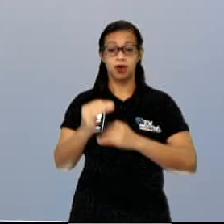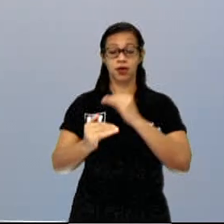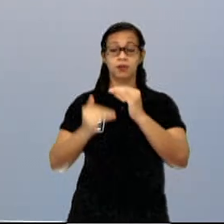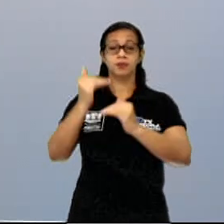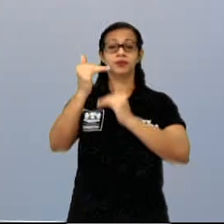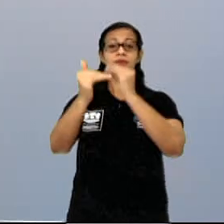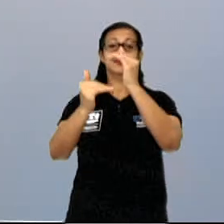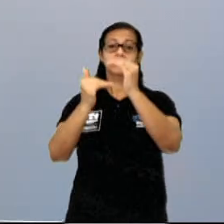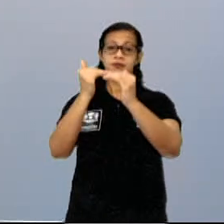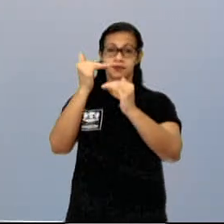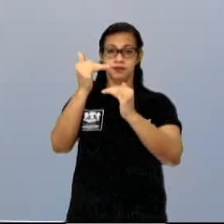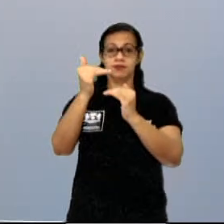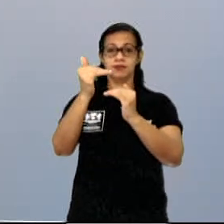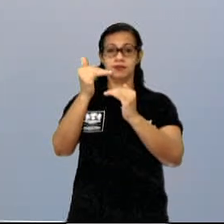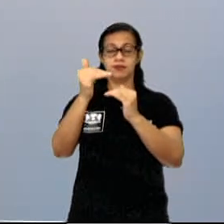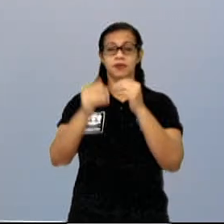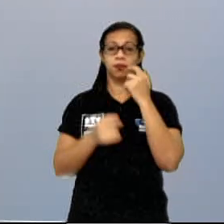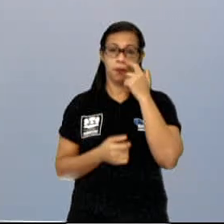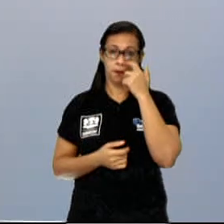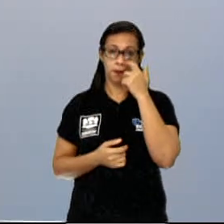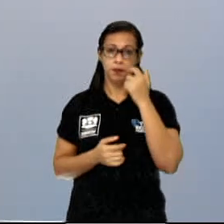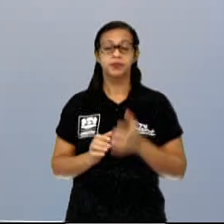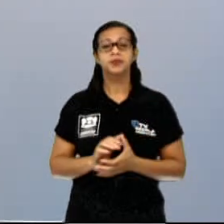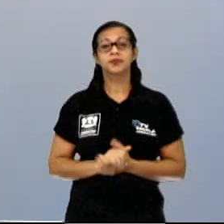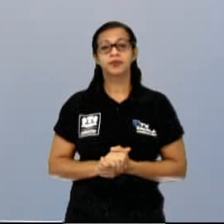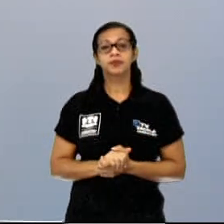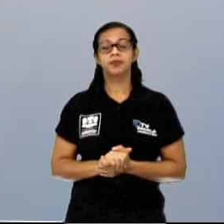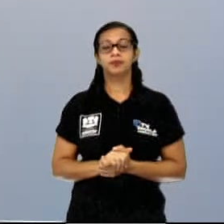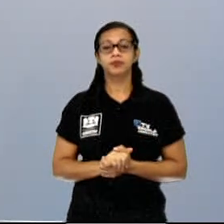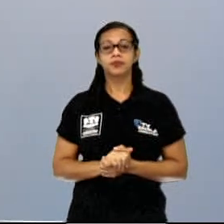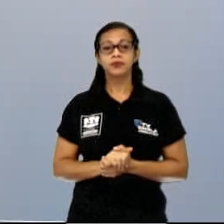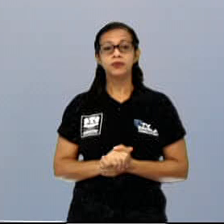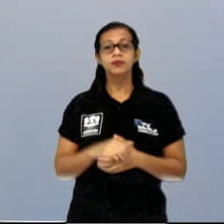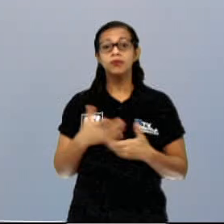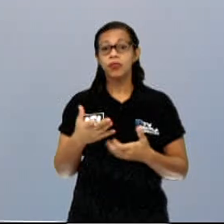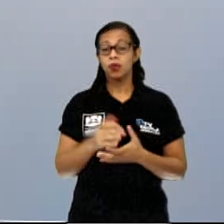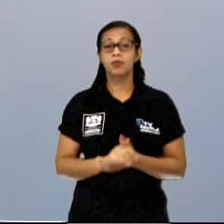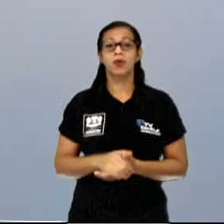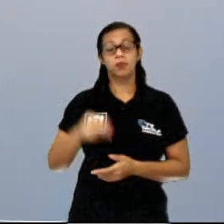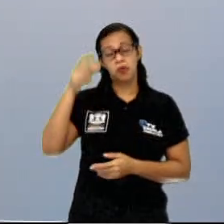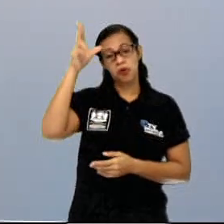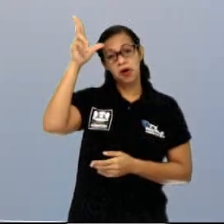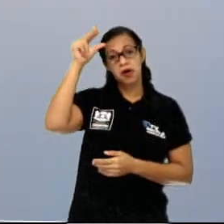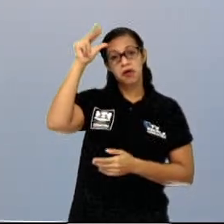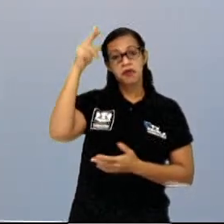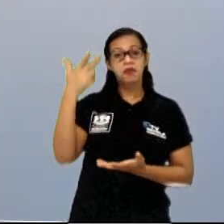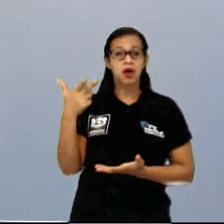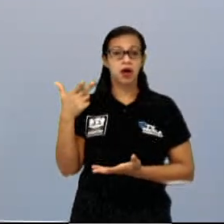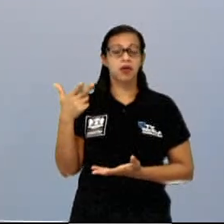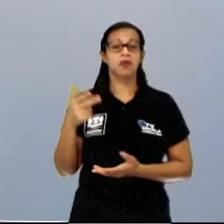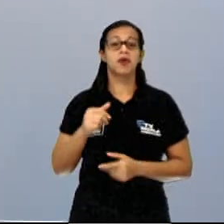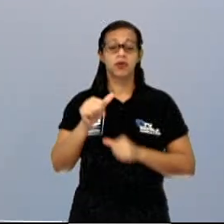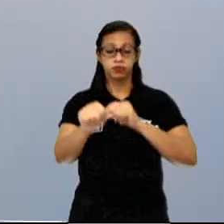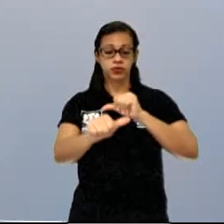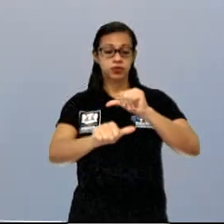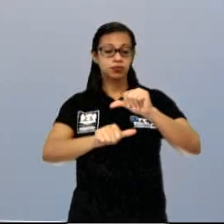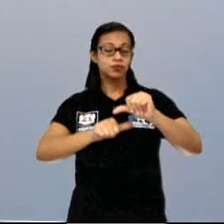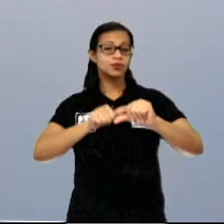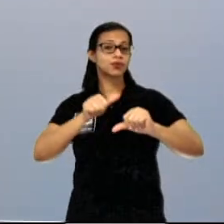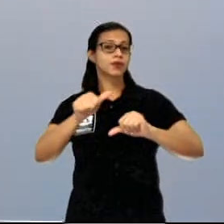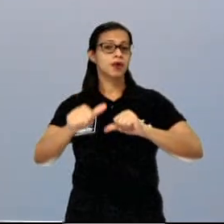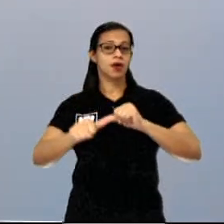esses veículos de tração animal vão ser substituídos por carros, por bondes, por automóveis maiores.